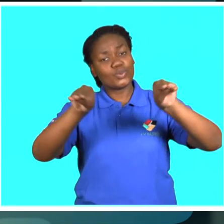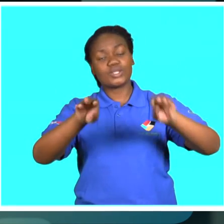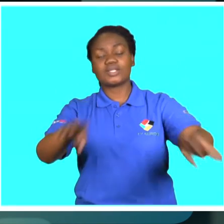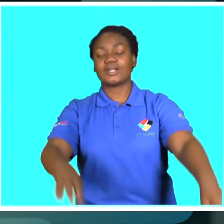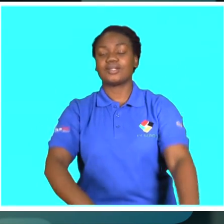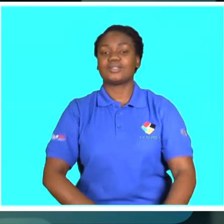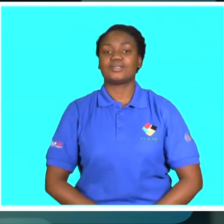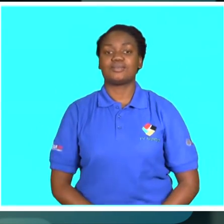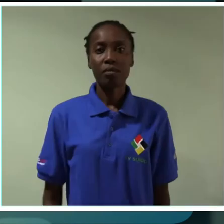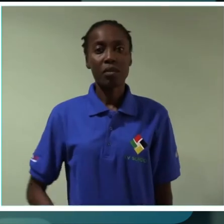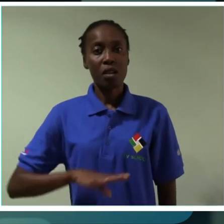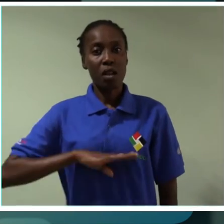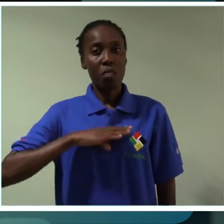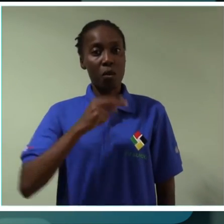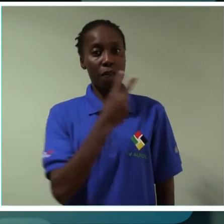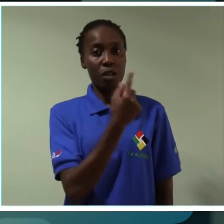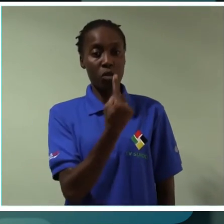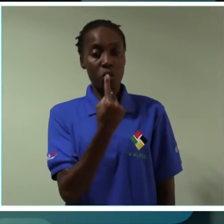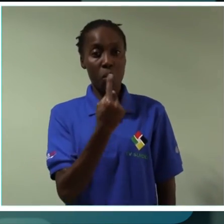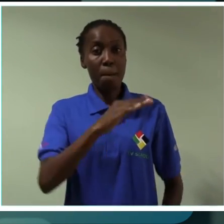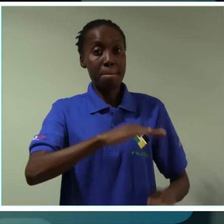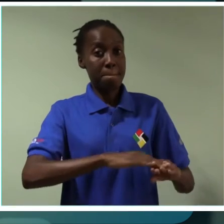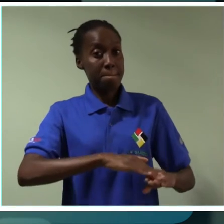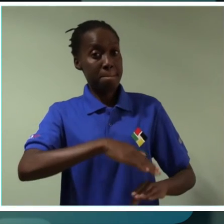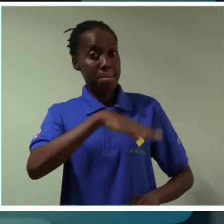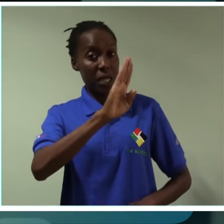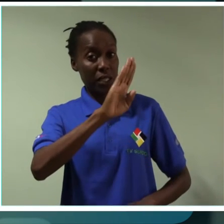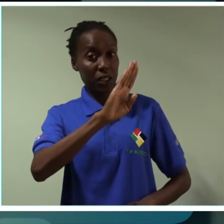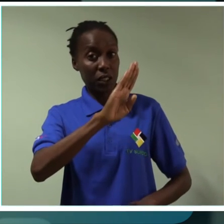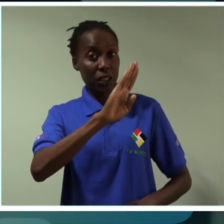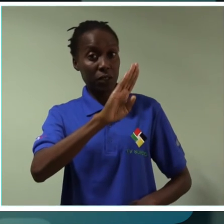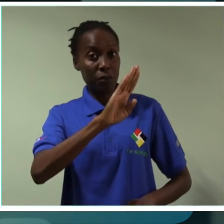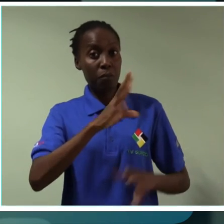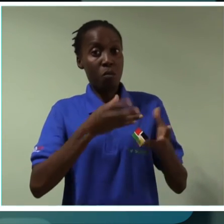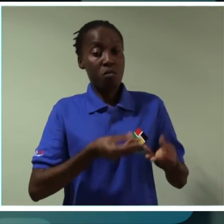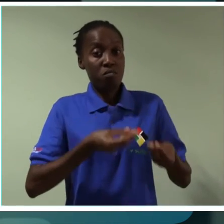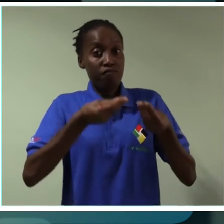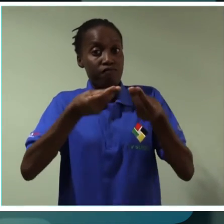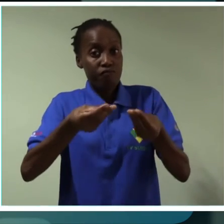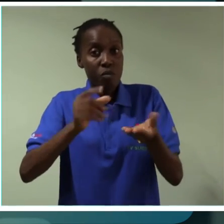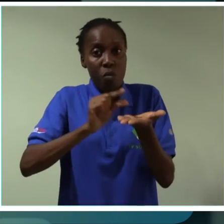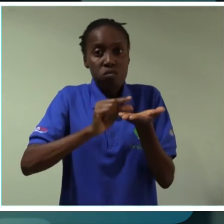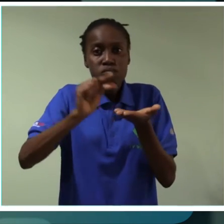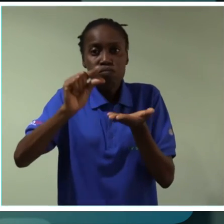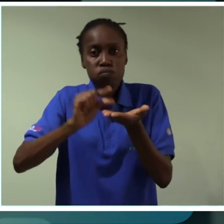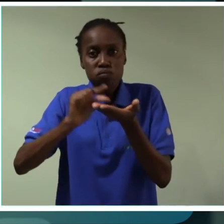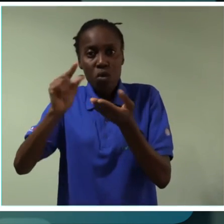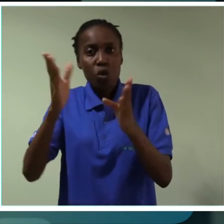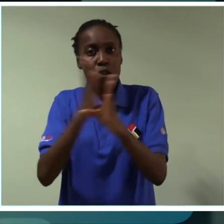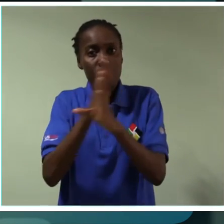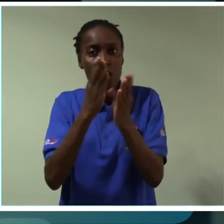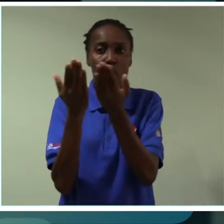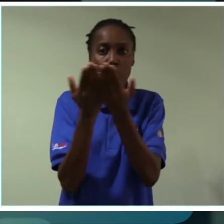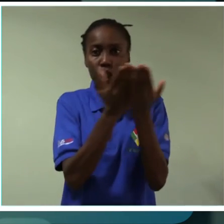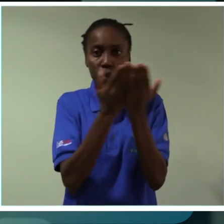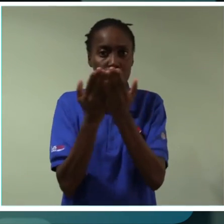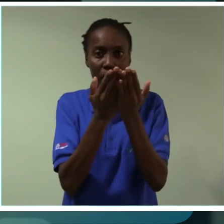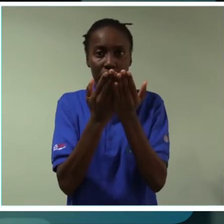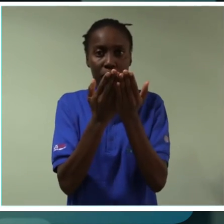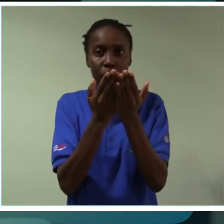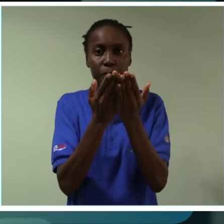critérios. 21 anos, com idade mínima para se aceder a uma bolsa de nível médio,